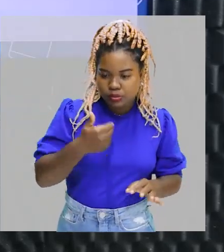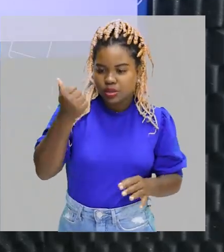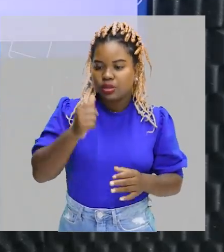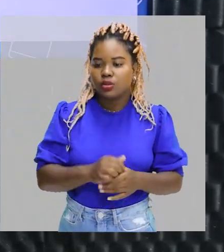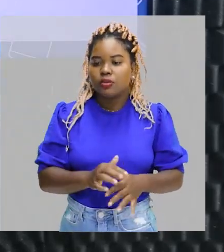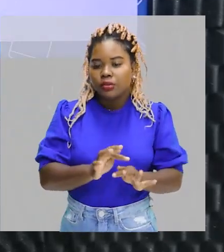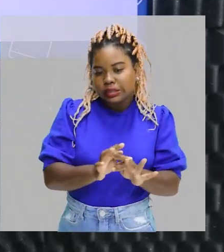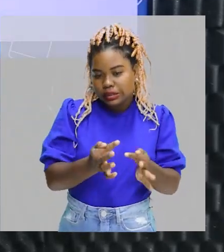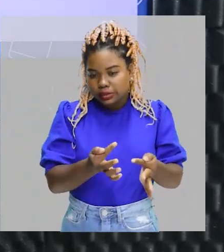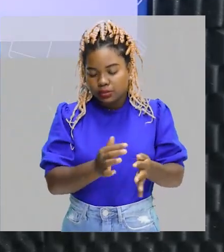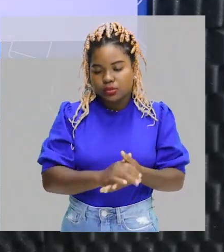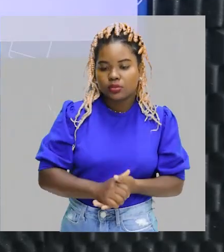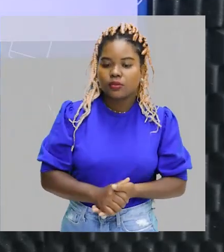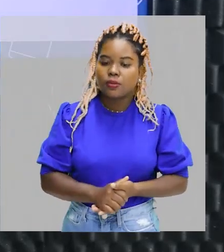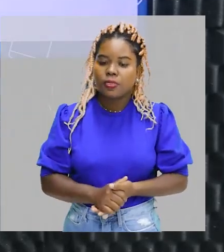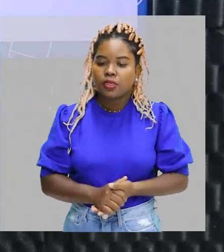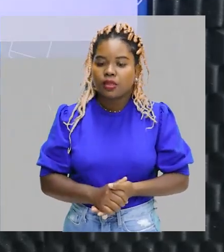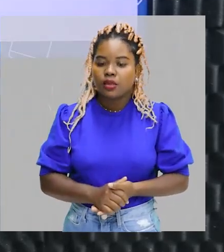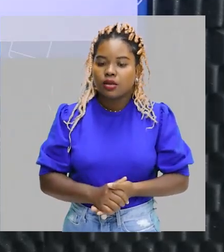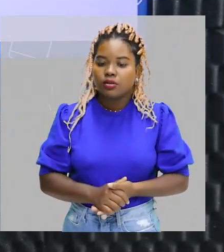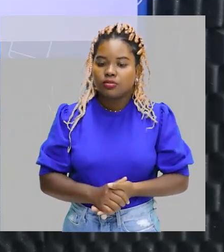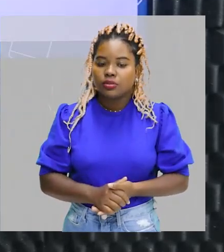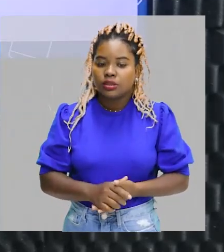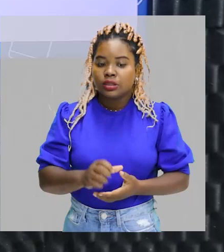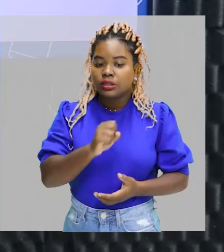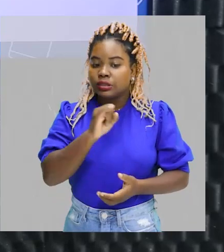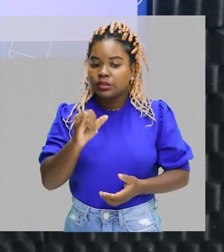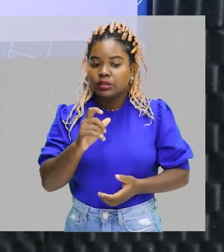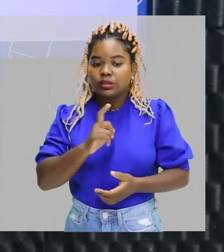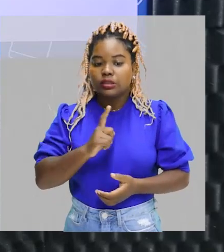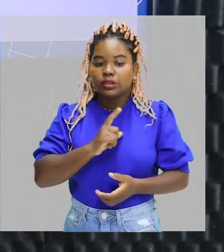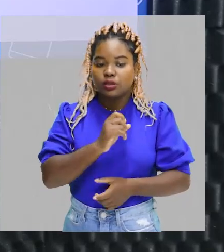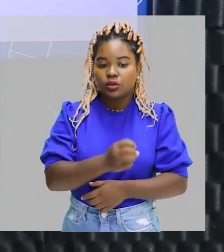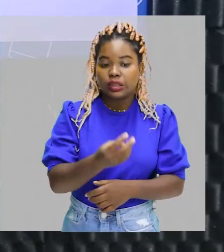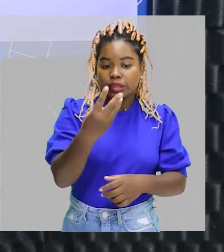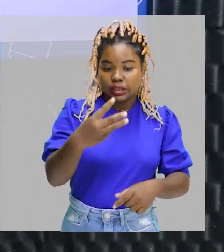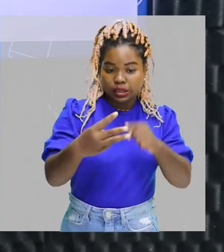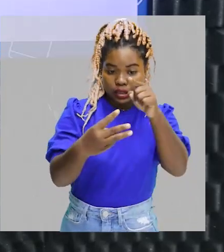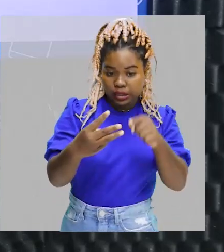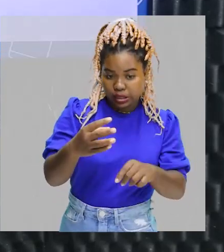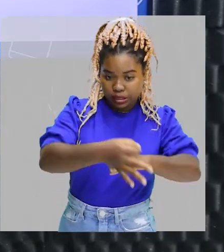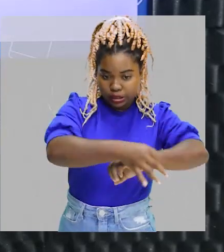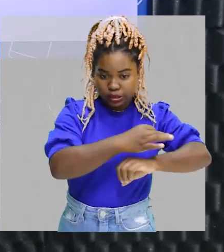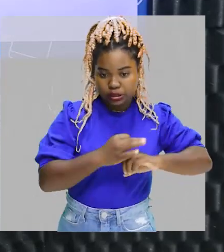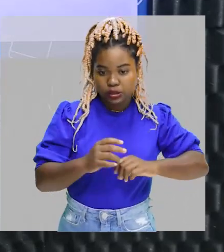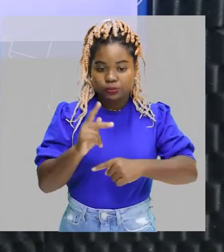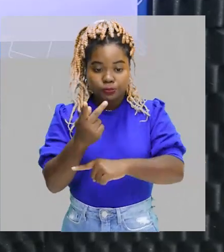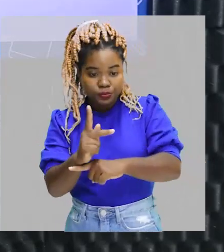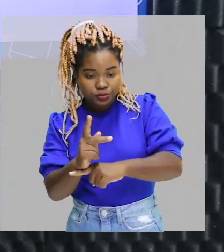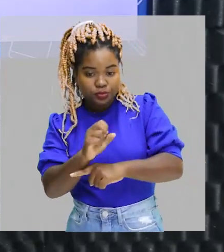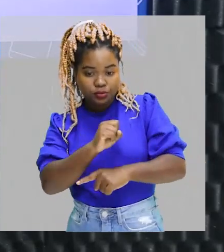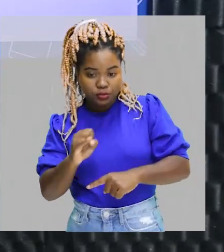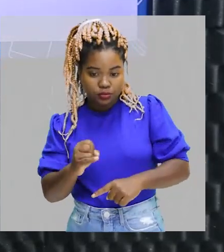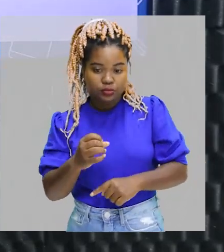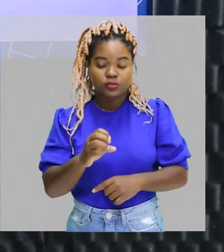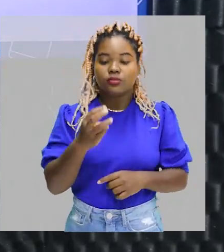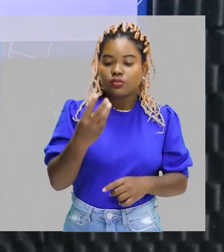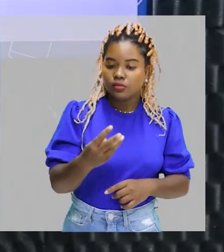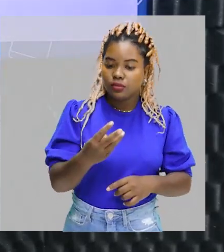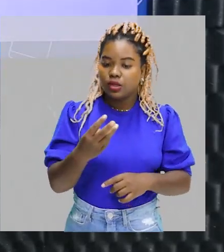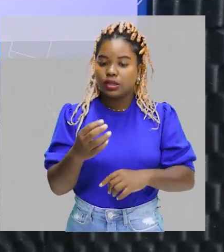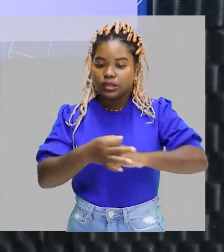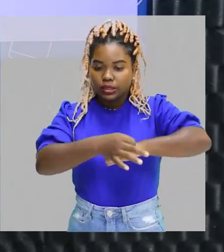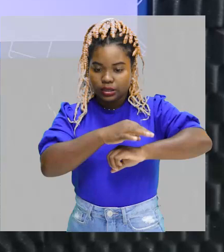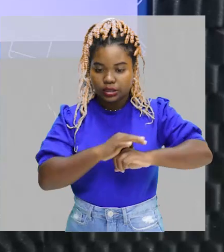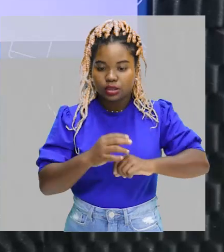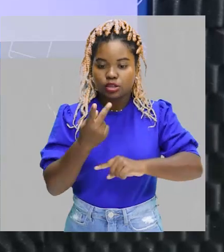Eu sei que aqui na extremidade, são três átomos de hidrogênios, né? Então, se são três átomos de hidrogênios